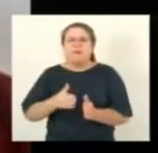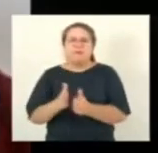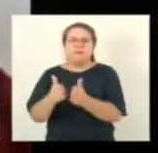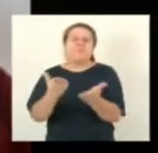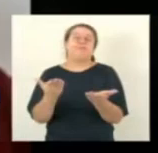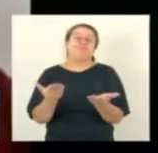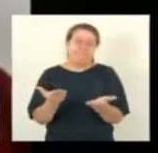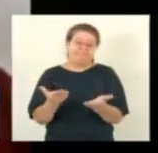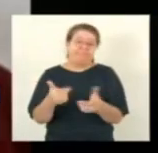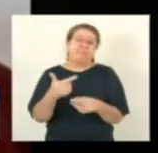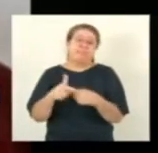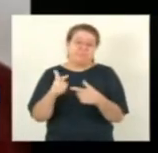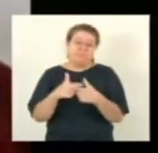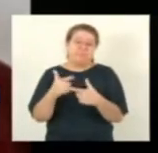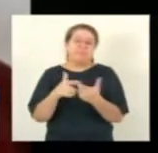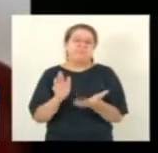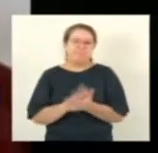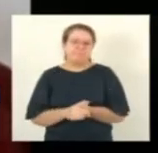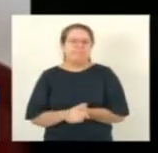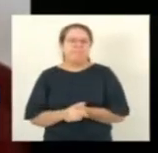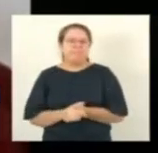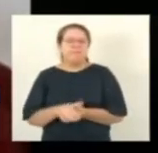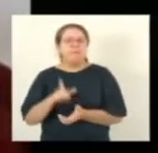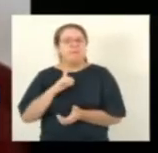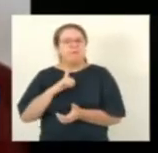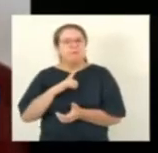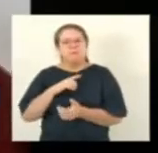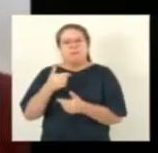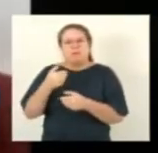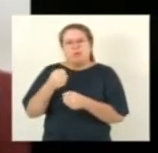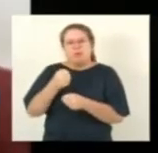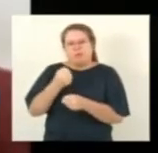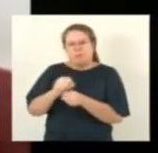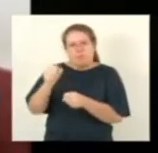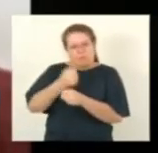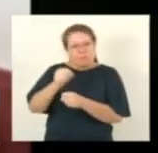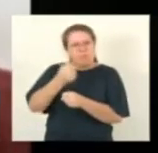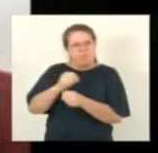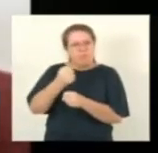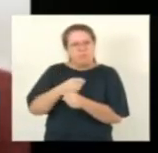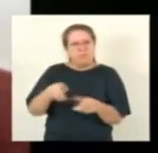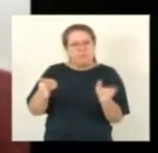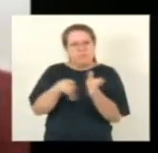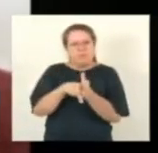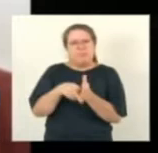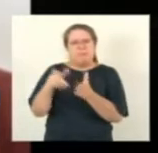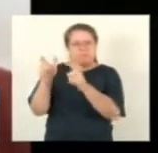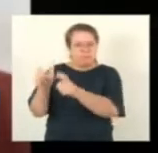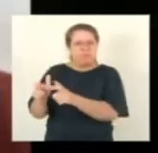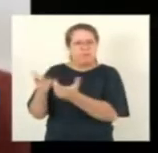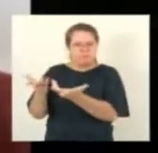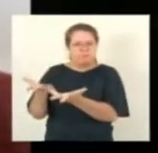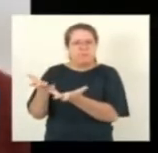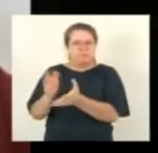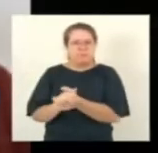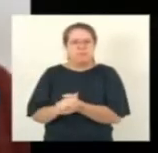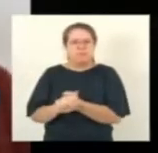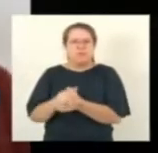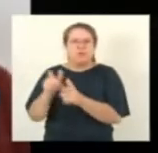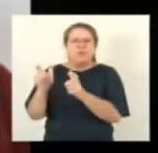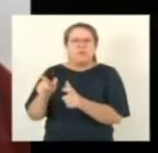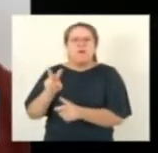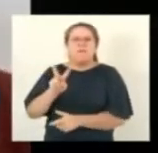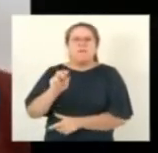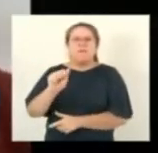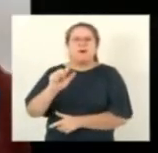havia uma construção que estava paralisada, mas chamava a atenção o Vale do Sol,